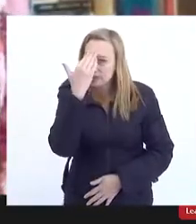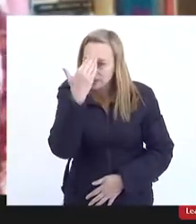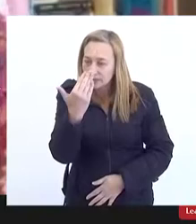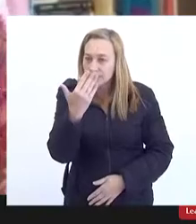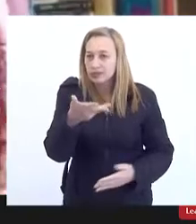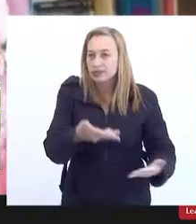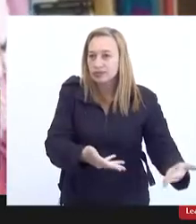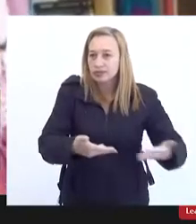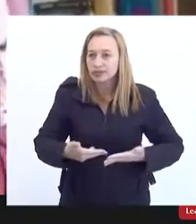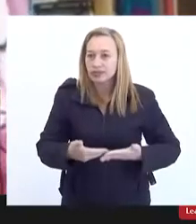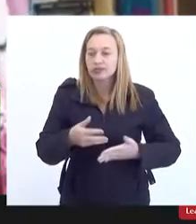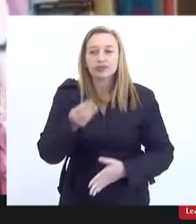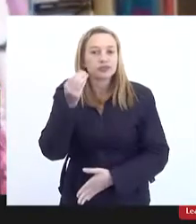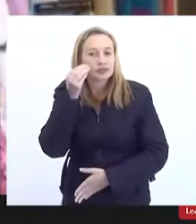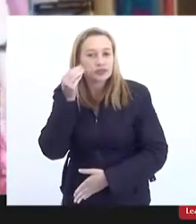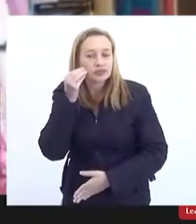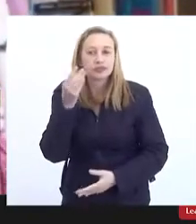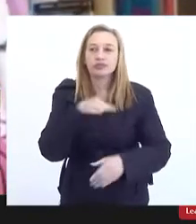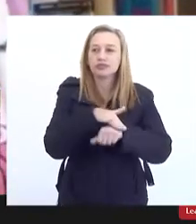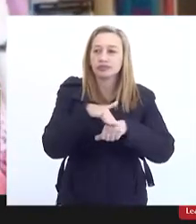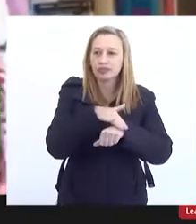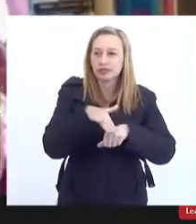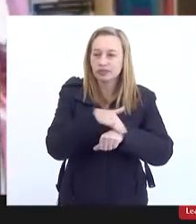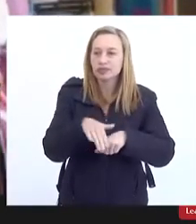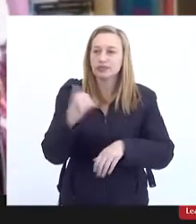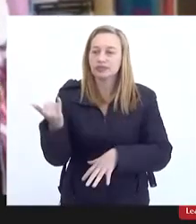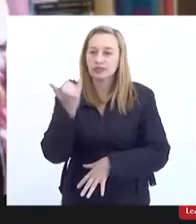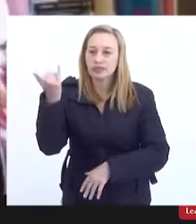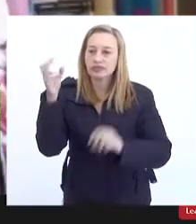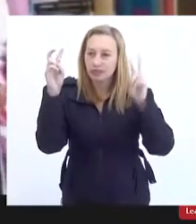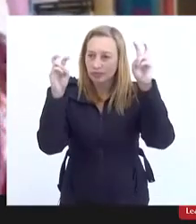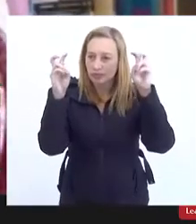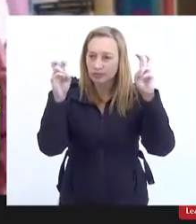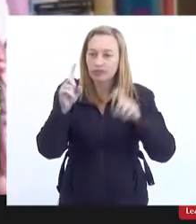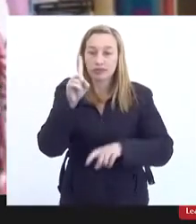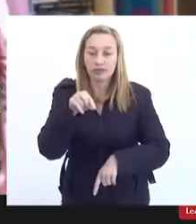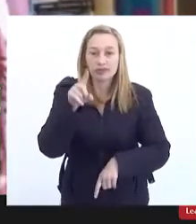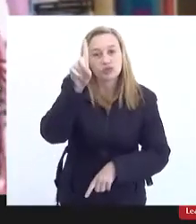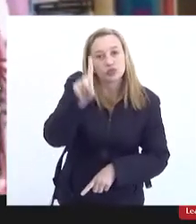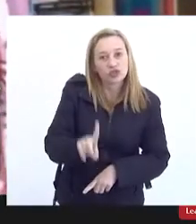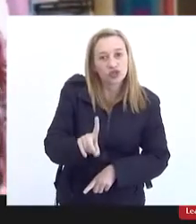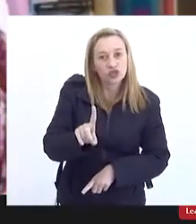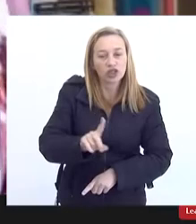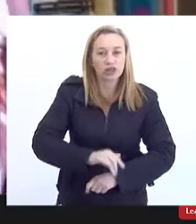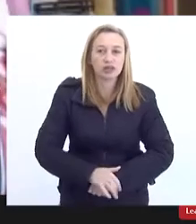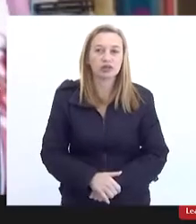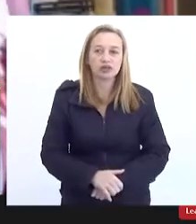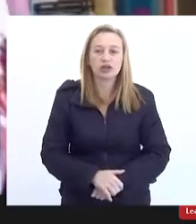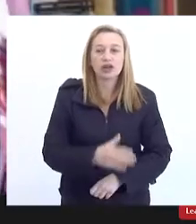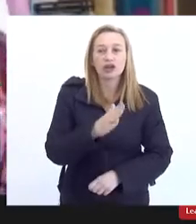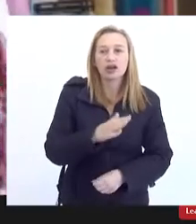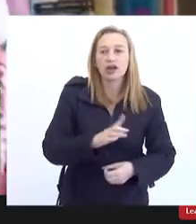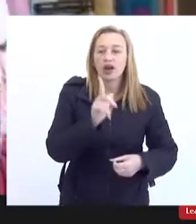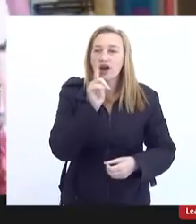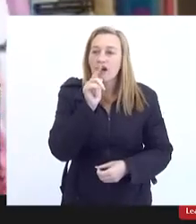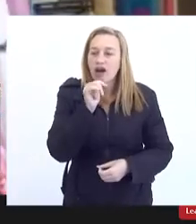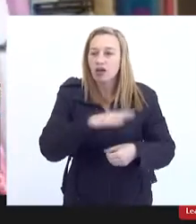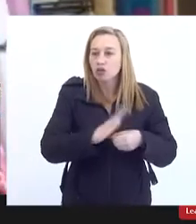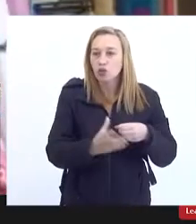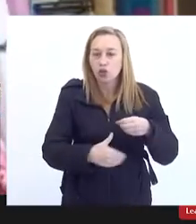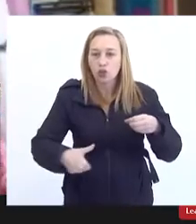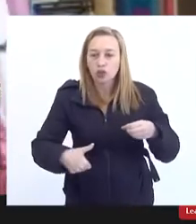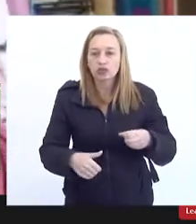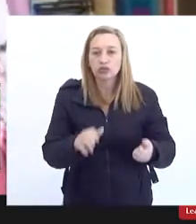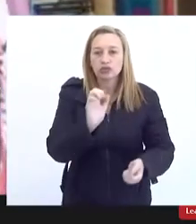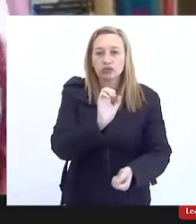convite e a oportunidade de dialogar sobre essa questão tão importante que é o direito a água, saneamento no estado do Rio de